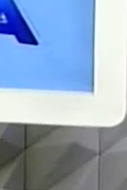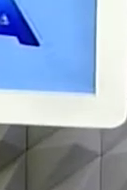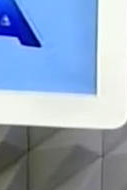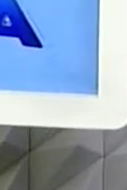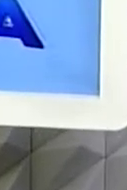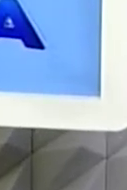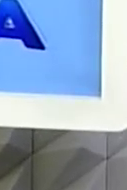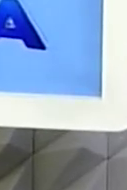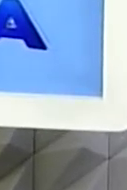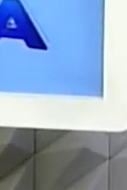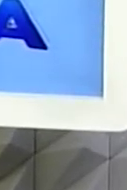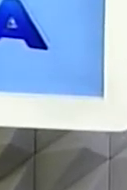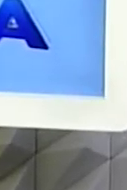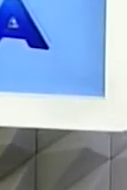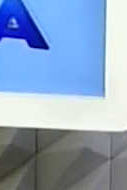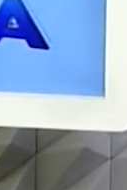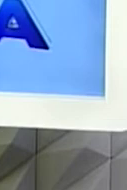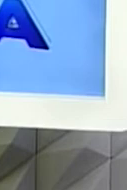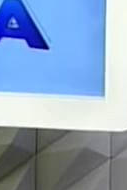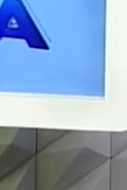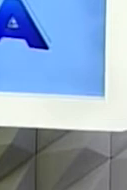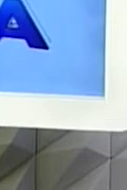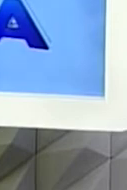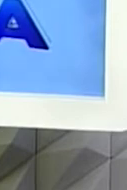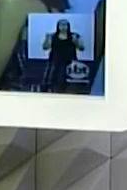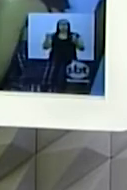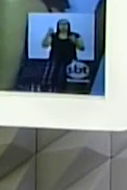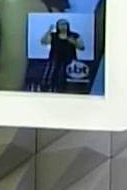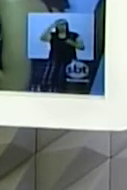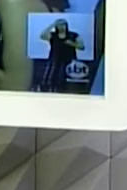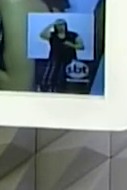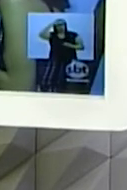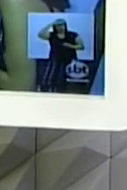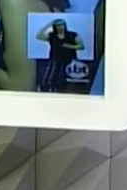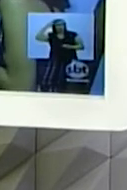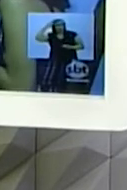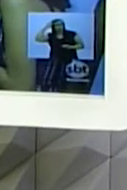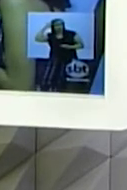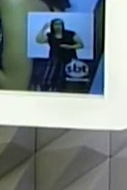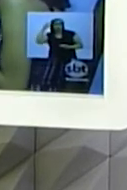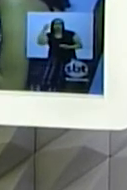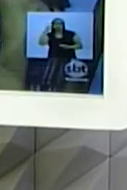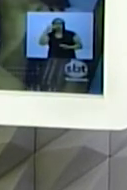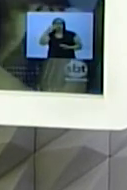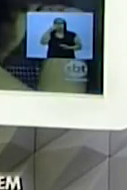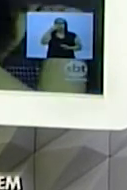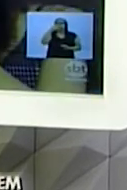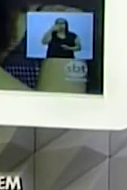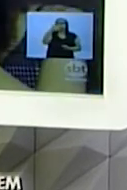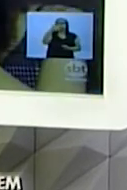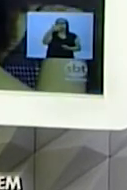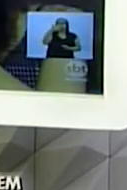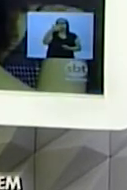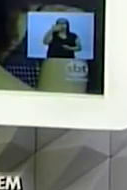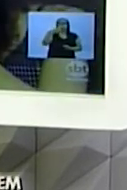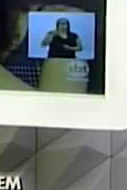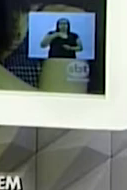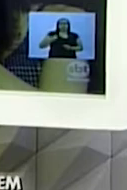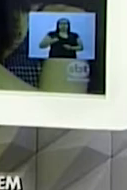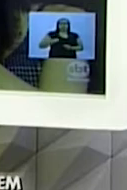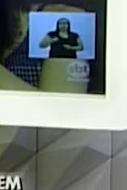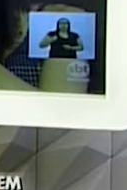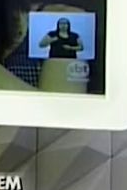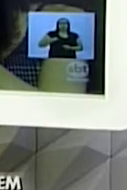conhecer agora a história da Ingrid. Gente, eu chamo a sua atenção para essa história. Aos 21 anos, ela enxerga